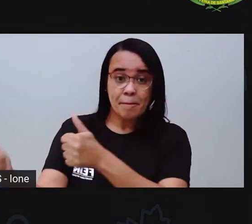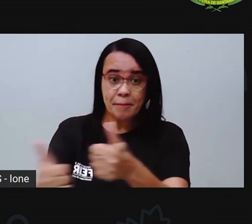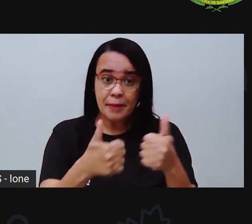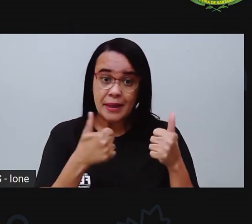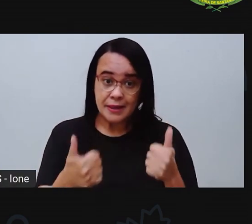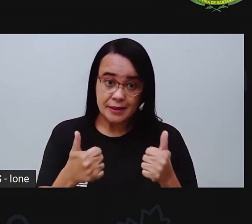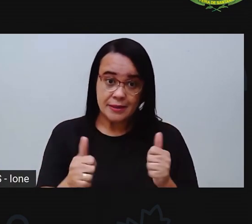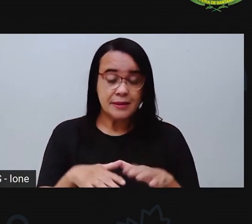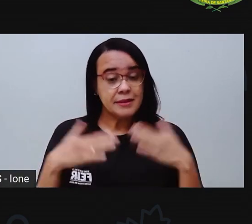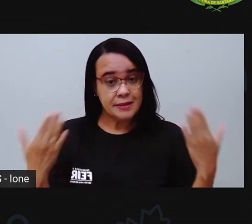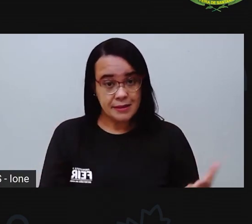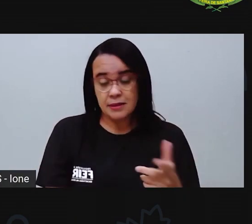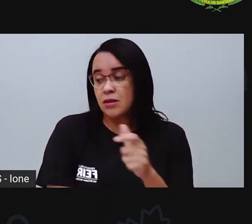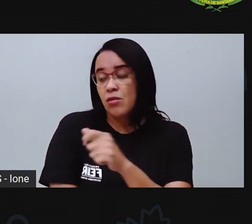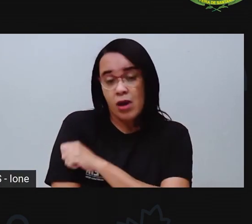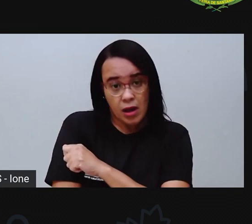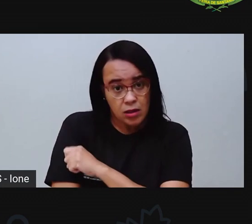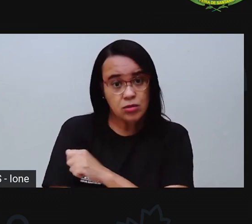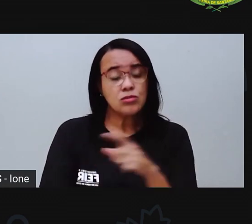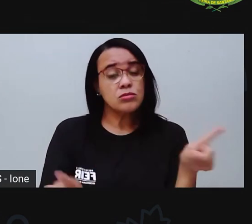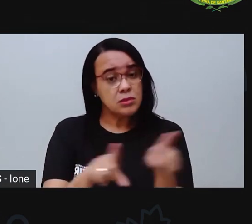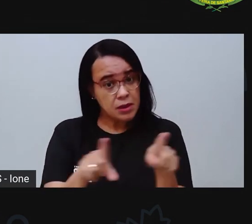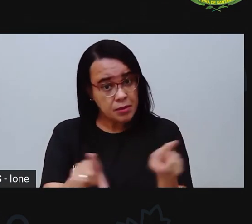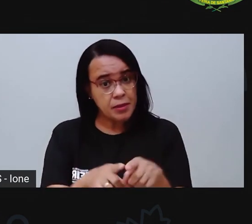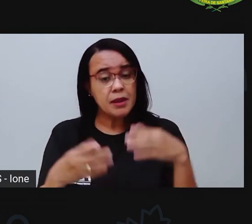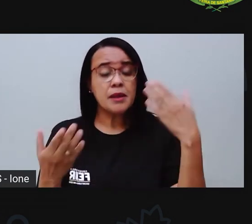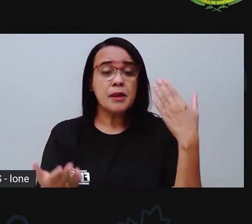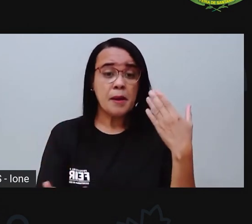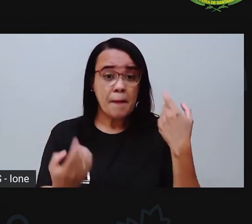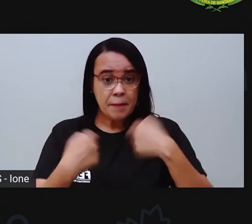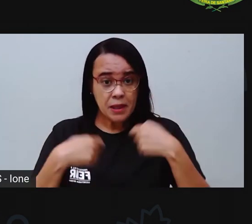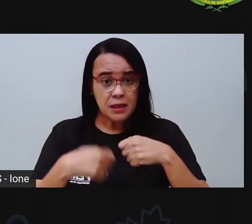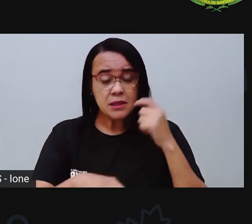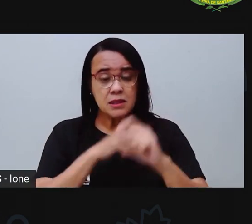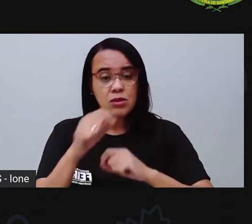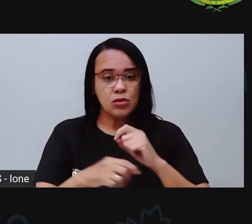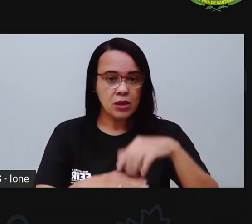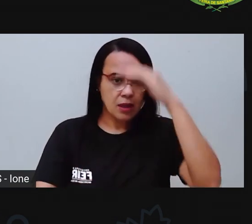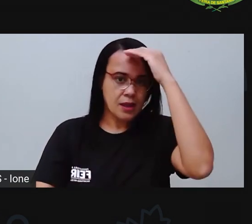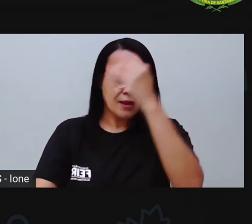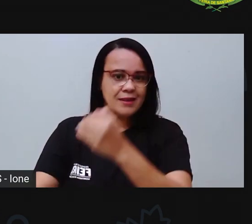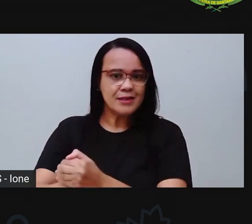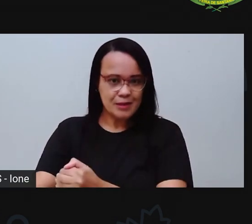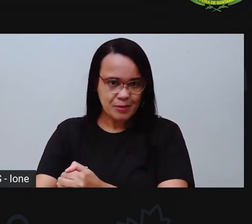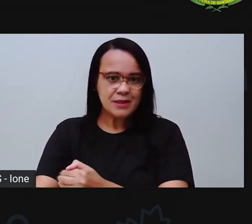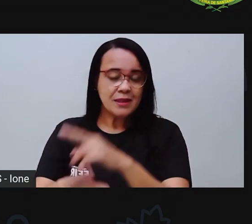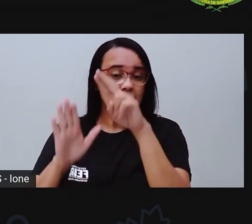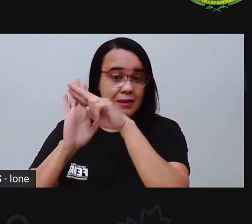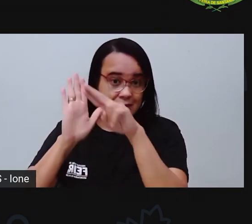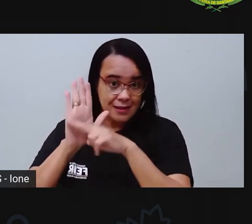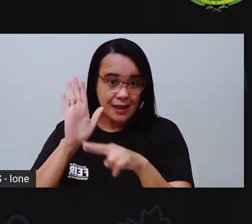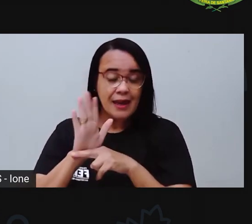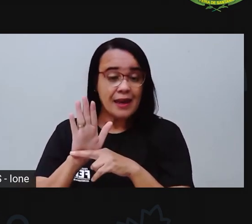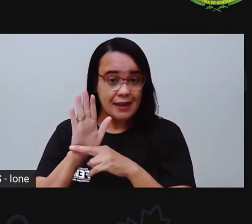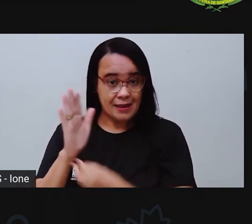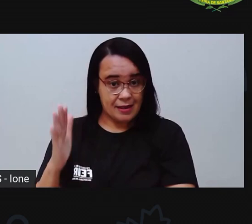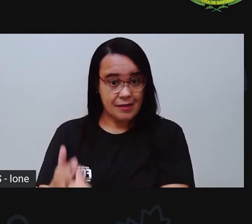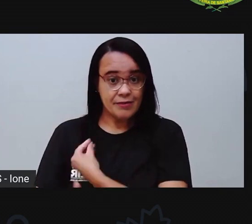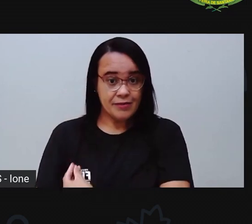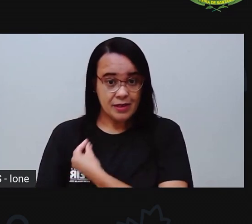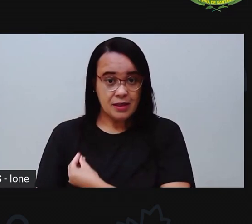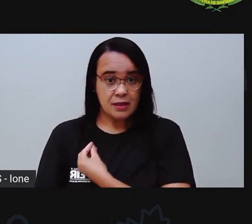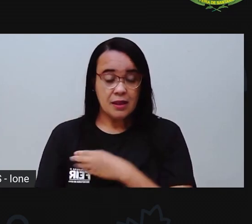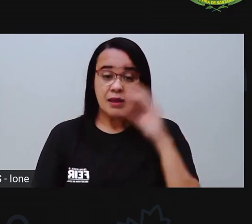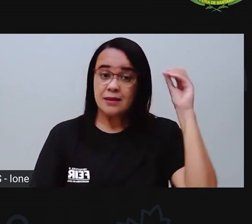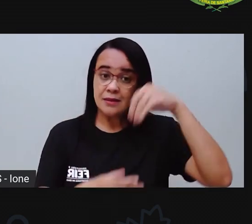papéis, né? De fazer atividade, de respeitar as regras de convivência, né? Respeitar uns aos outros, né? E